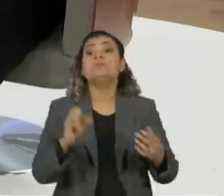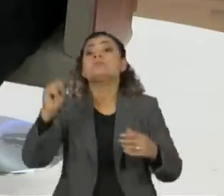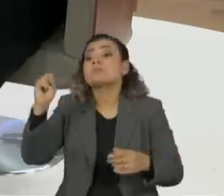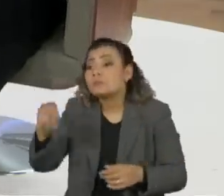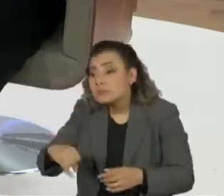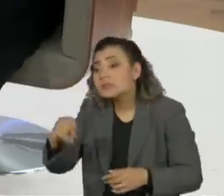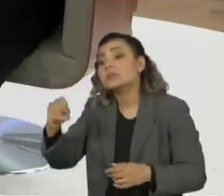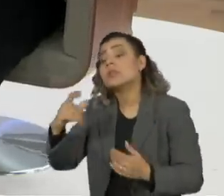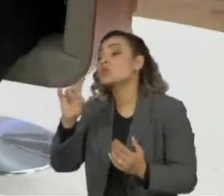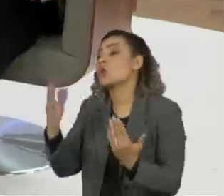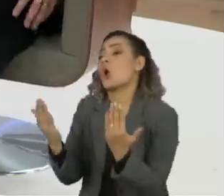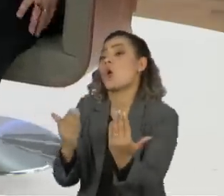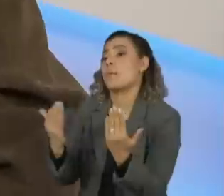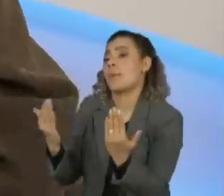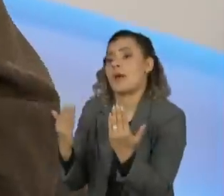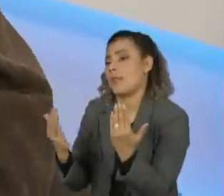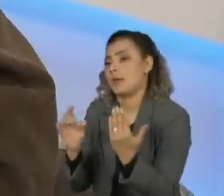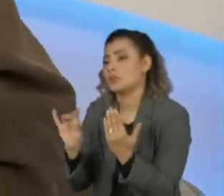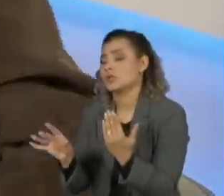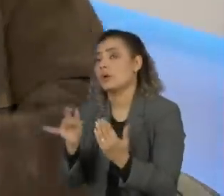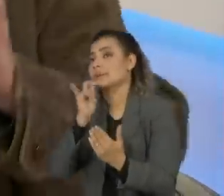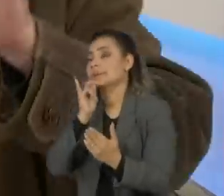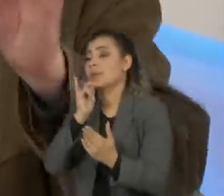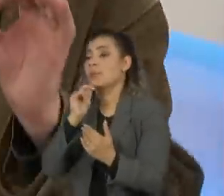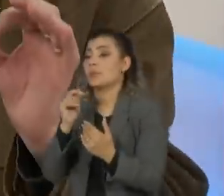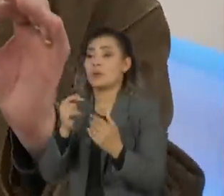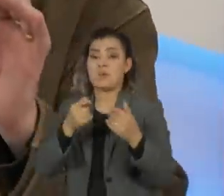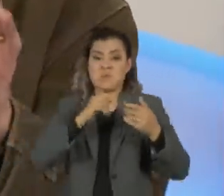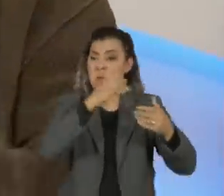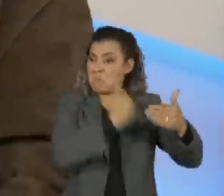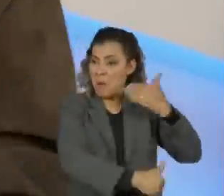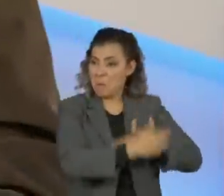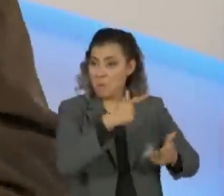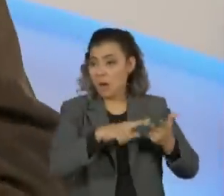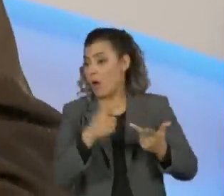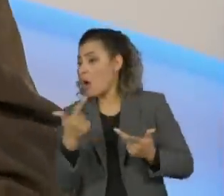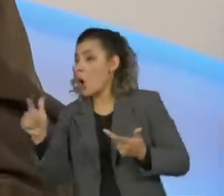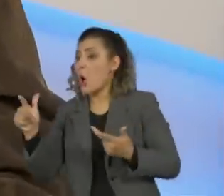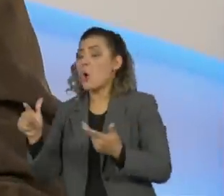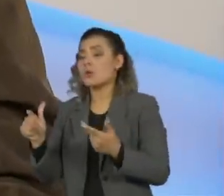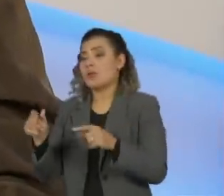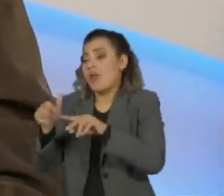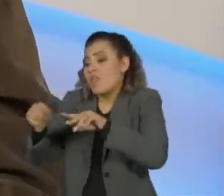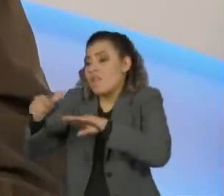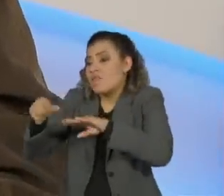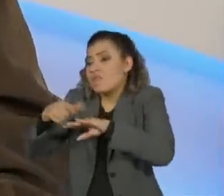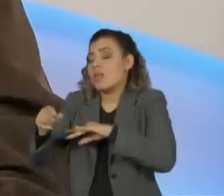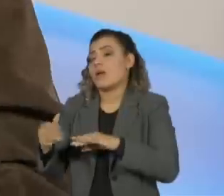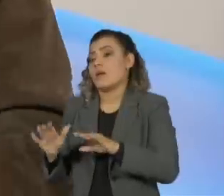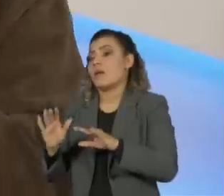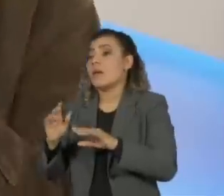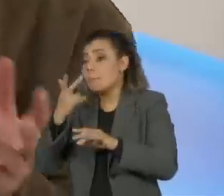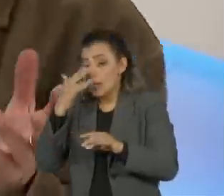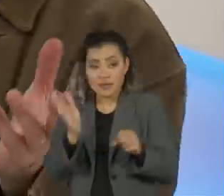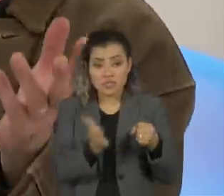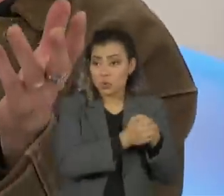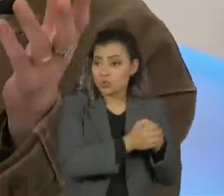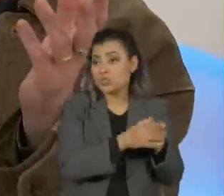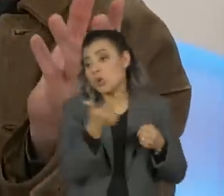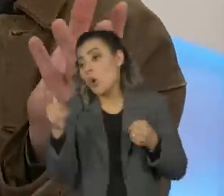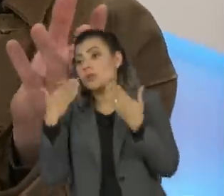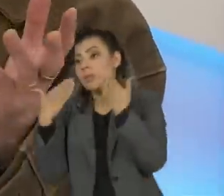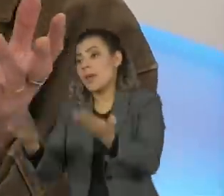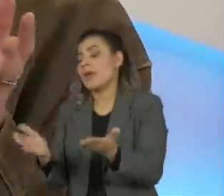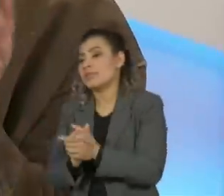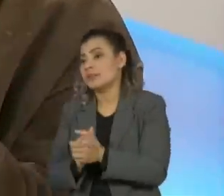comparação entre uma atrocidade e outra atrocidade, uma atrocidade ser vista ou não vista e outra ser vista